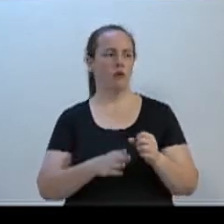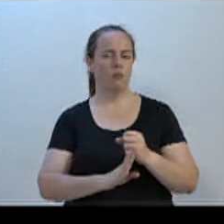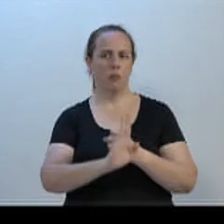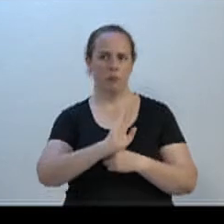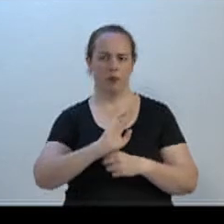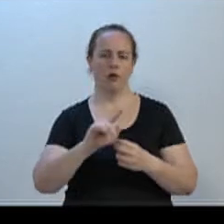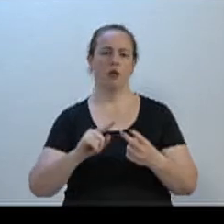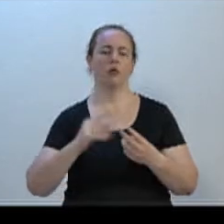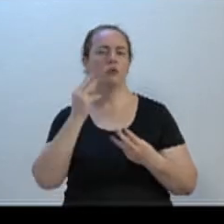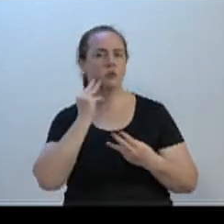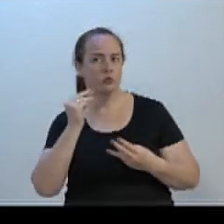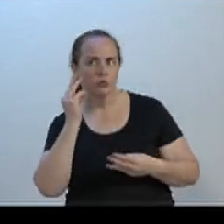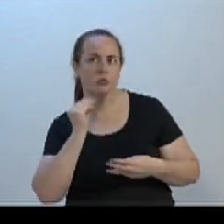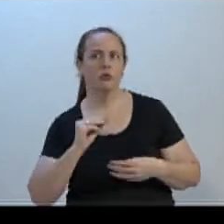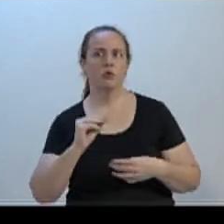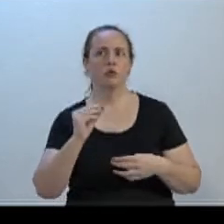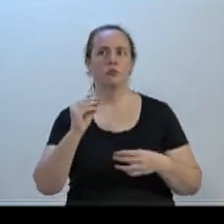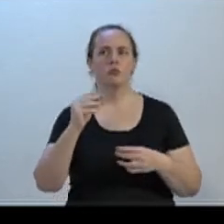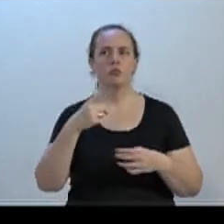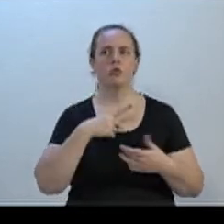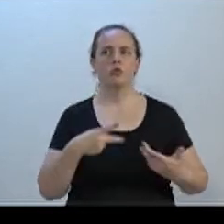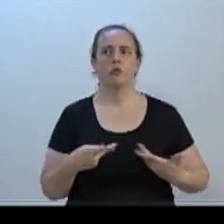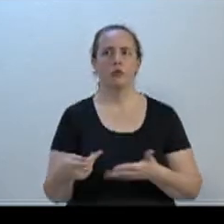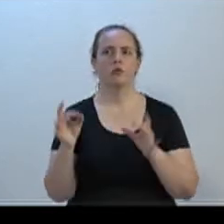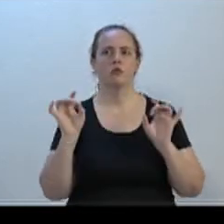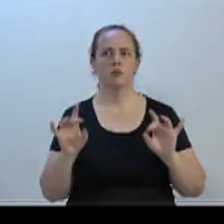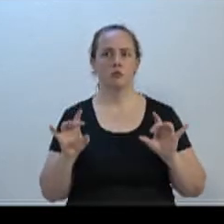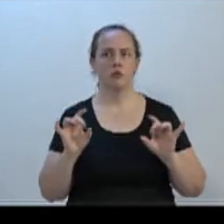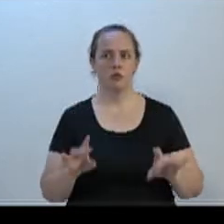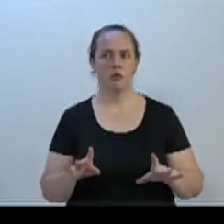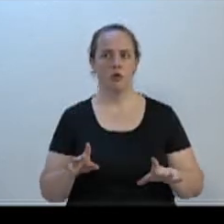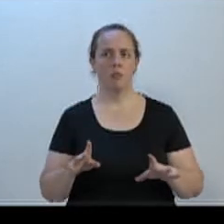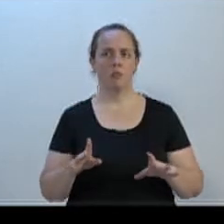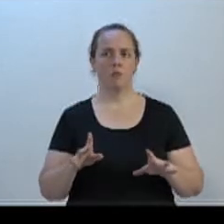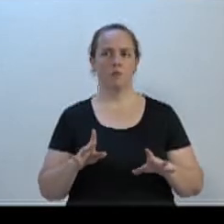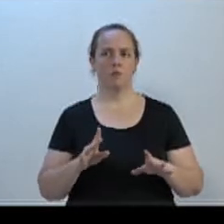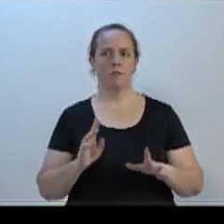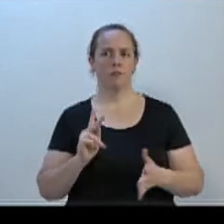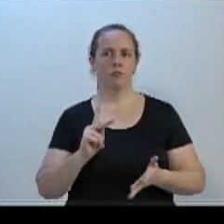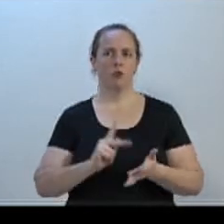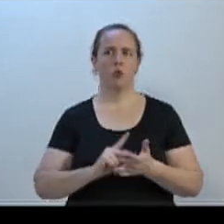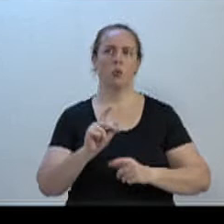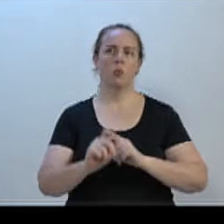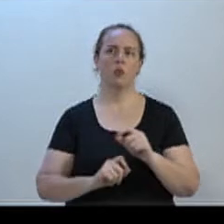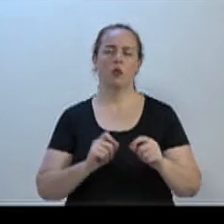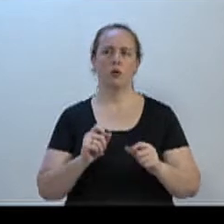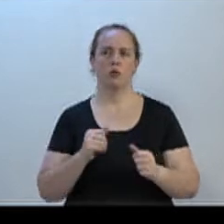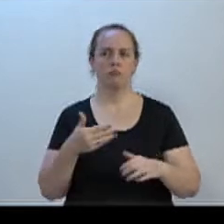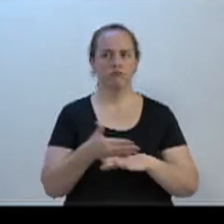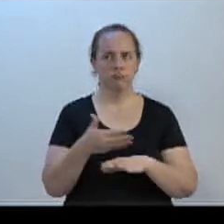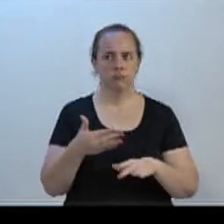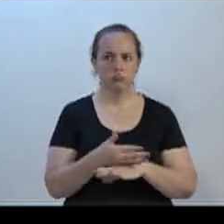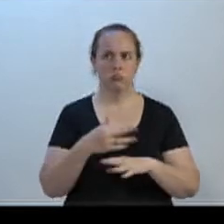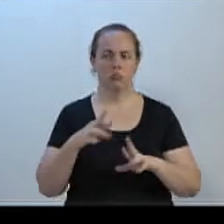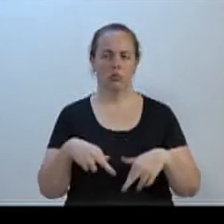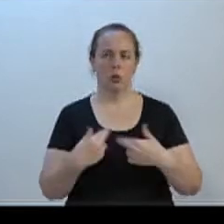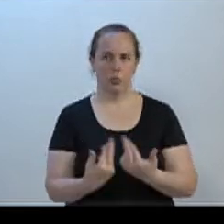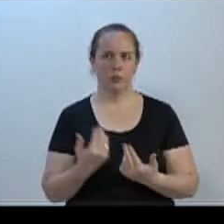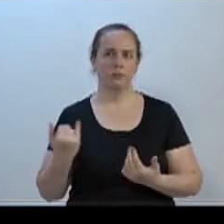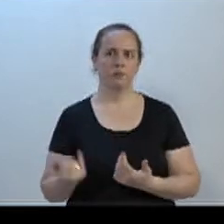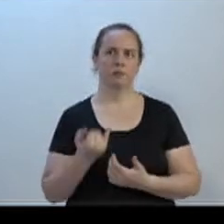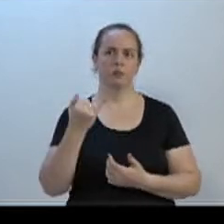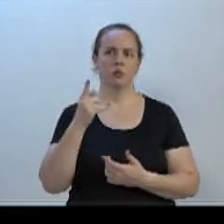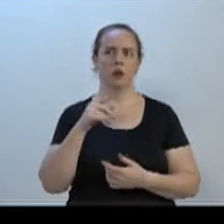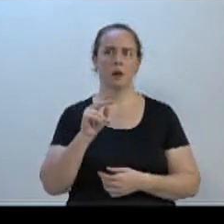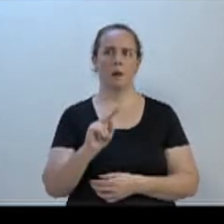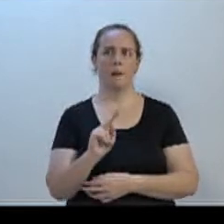Gilson, o nosso convidado especial, na verdade, quem estava brilhantando essa reunião, que era